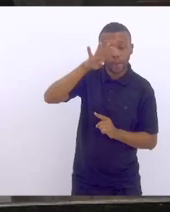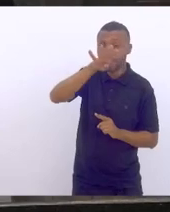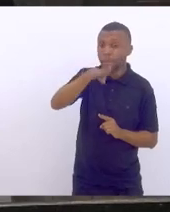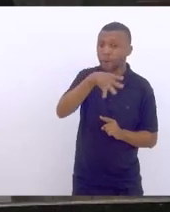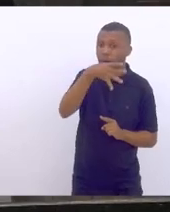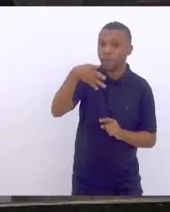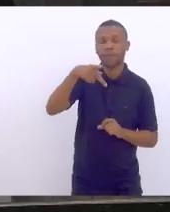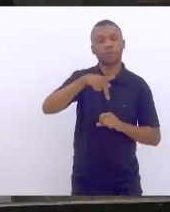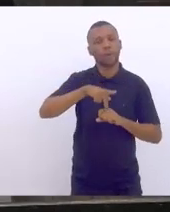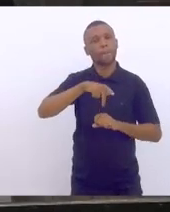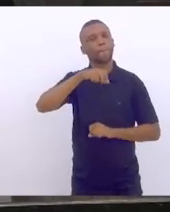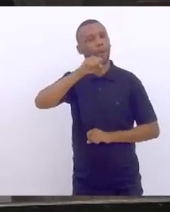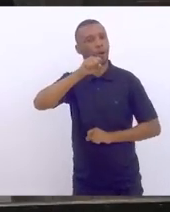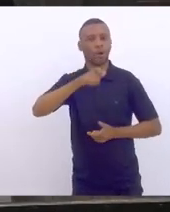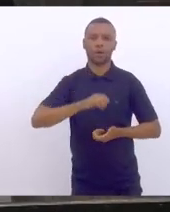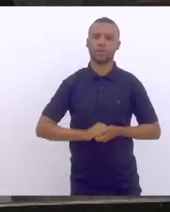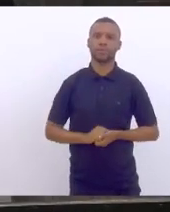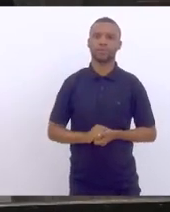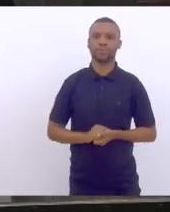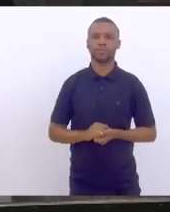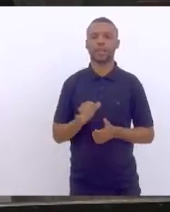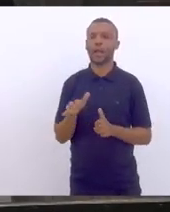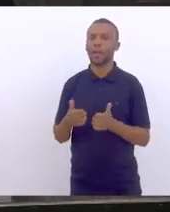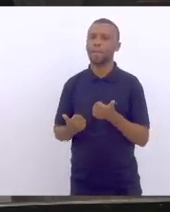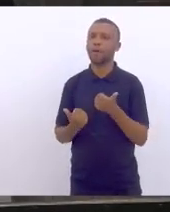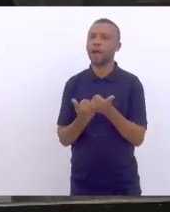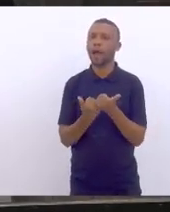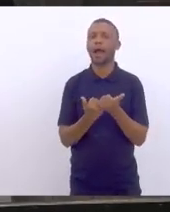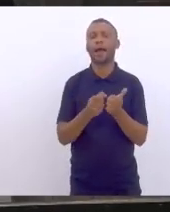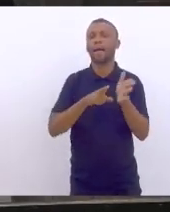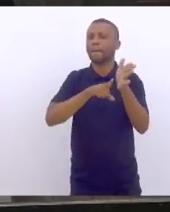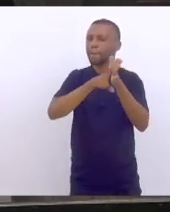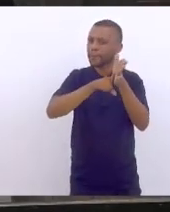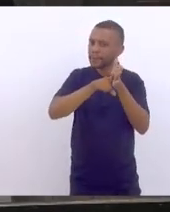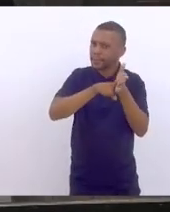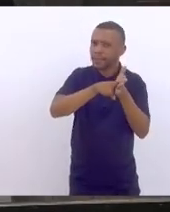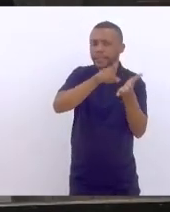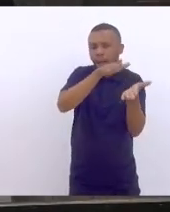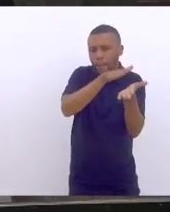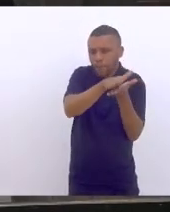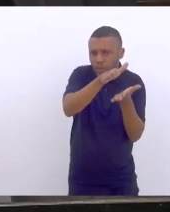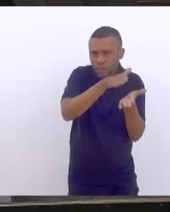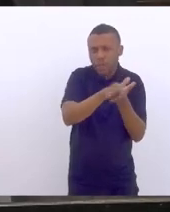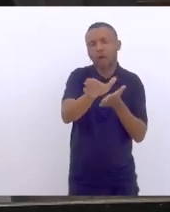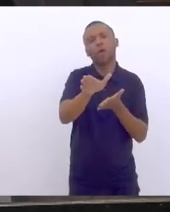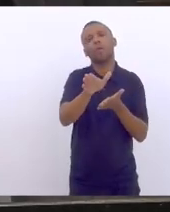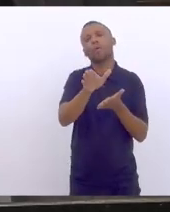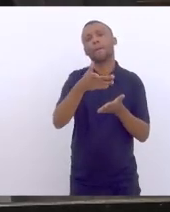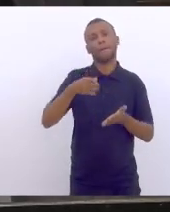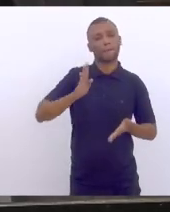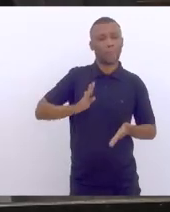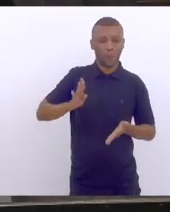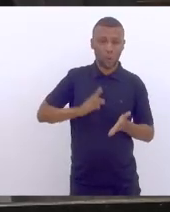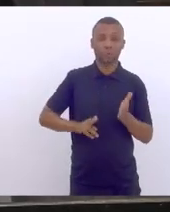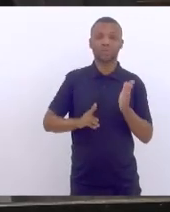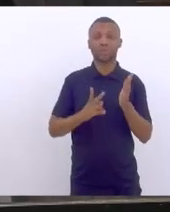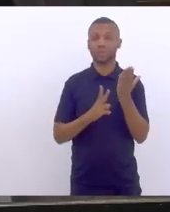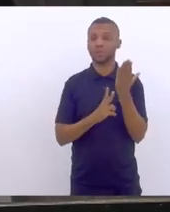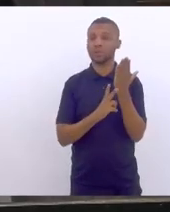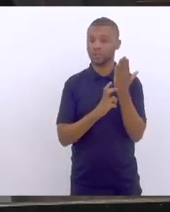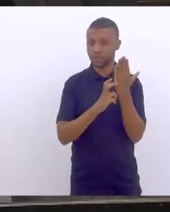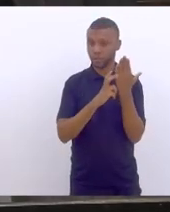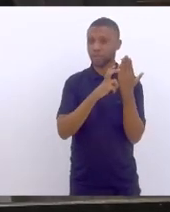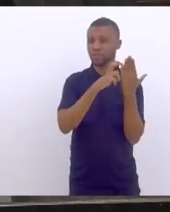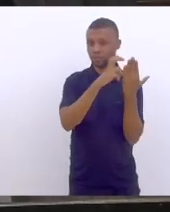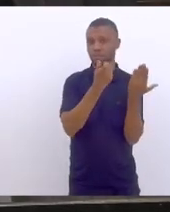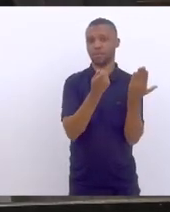-graduação, para apoiar publicações acadêmicas, para apoiar bolsas de iniciação científica, para apoiar, enfim, todo o